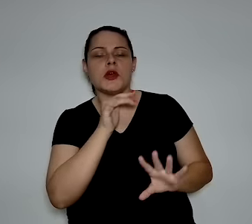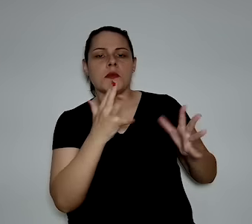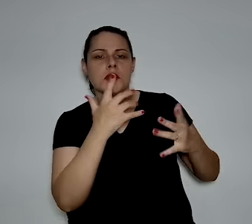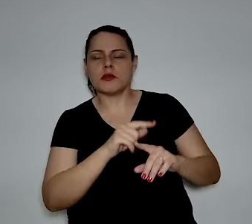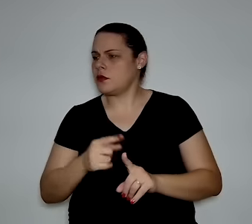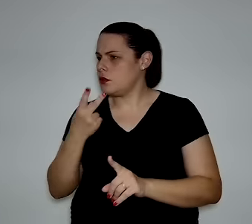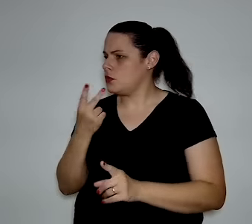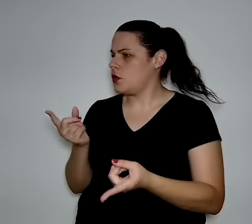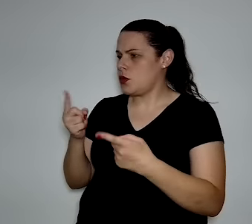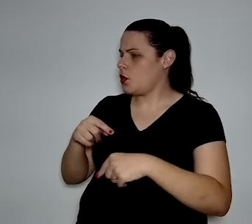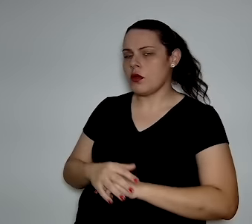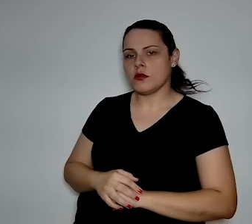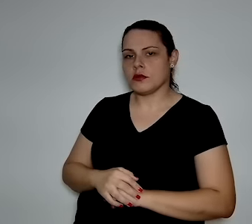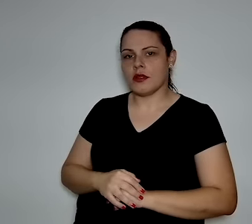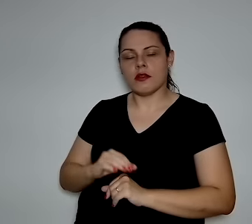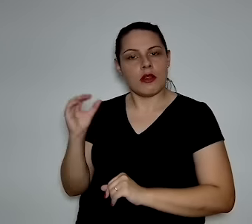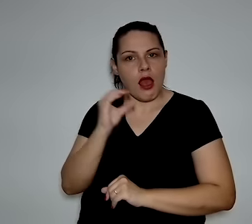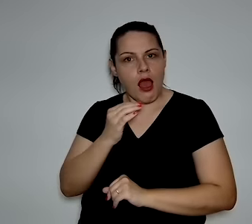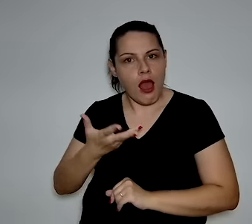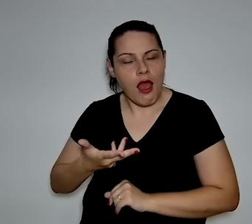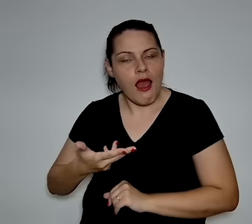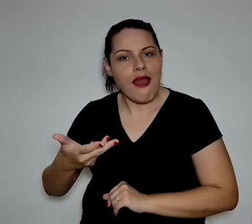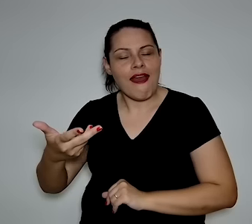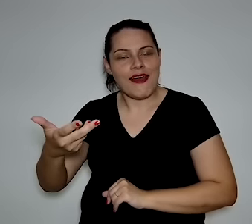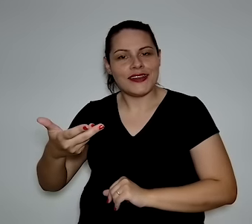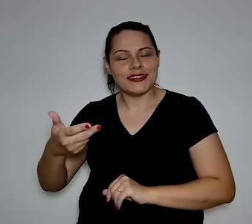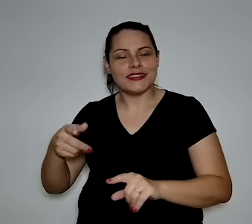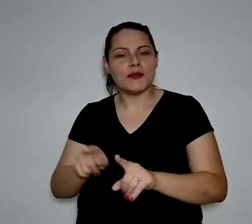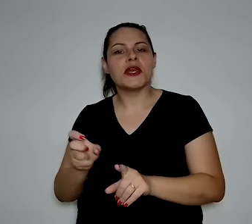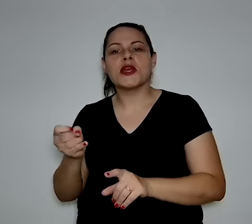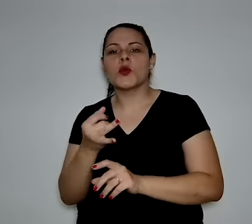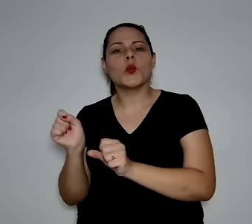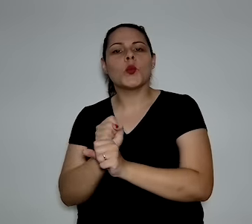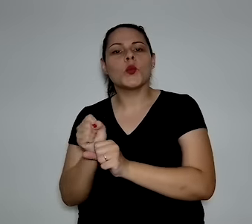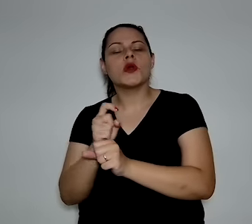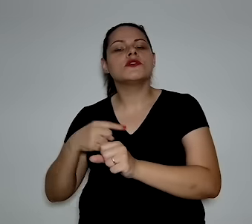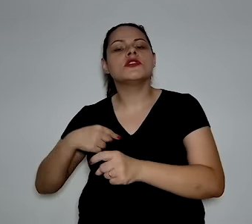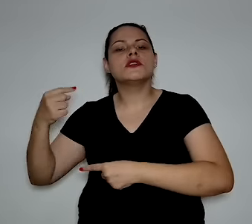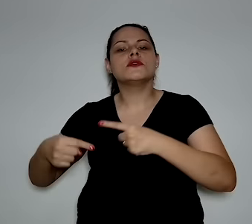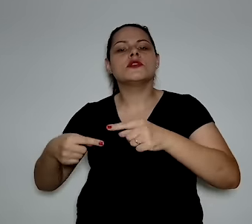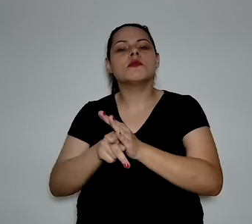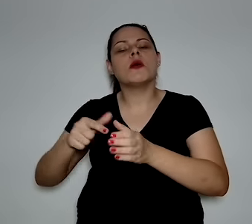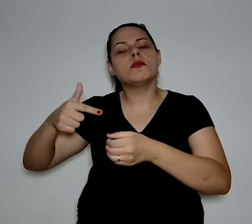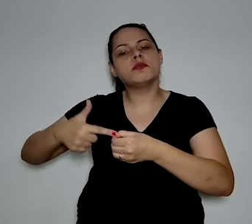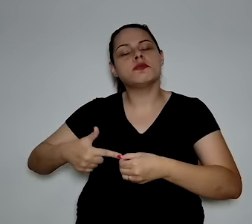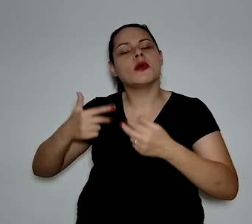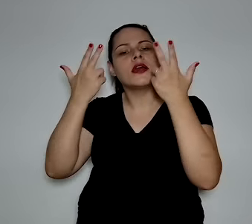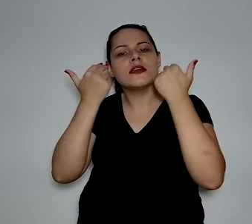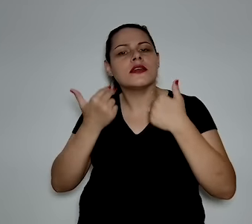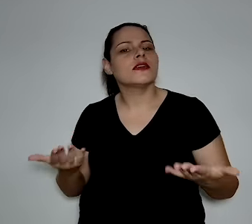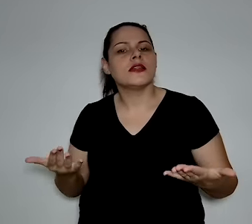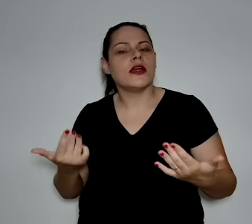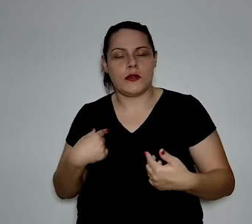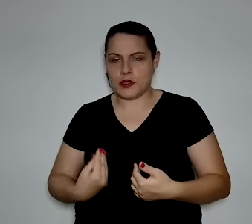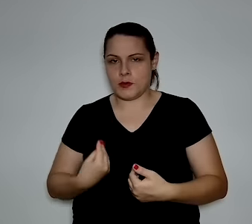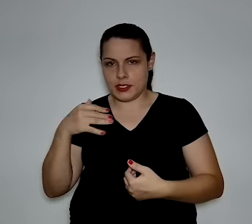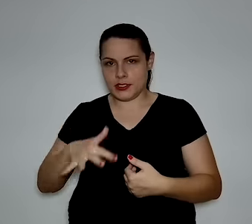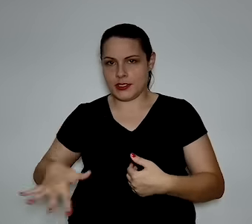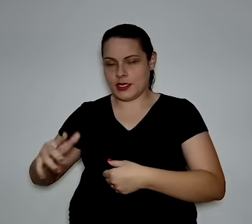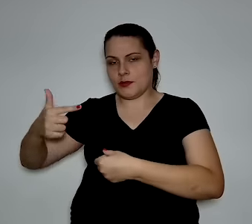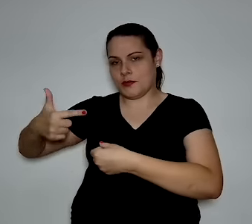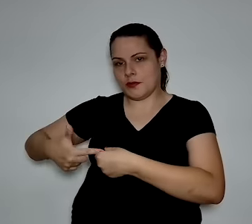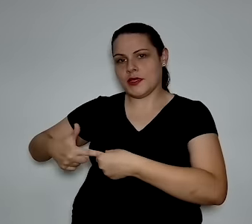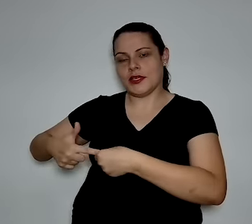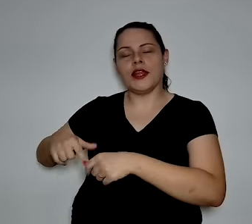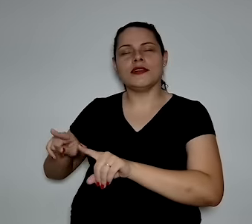acha que está demorando tanto a sair? Eu falei, não, pelo contrário, está rapidíssimo. Quantos anos a gente discute o mercado de gás natural? Eu venho da